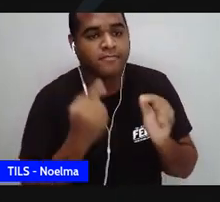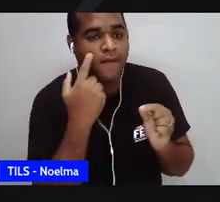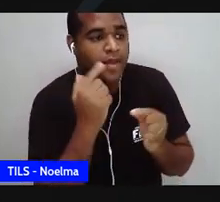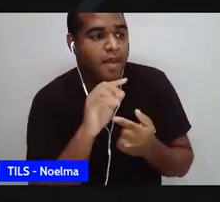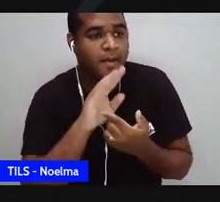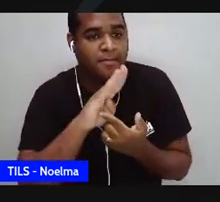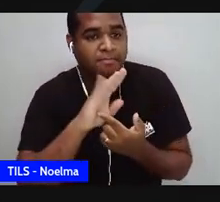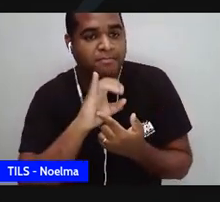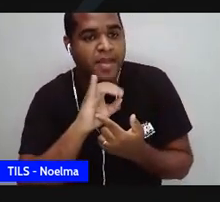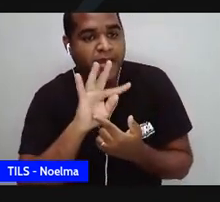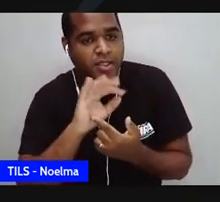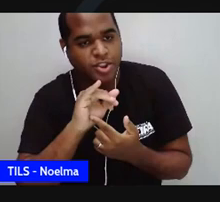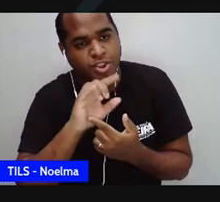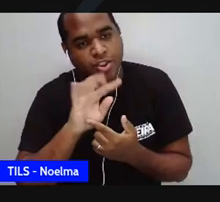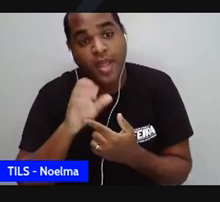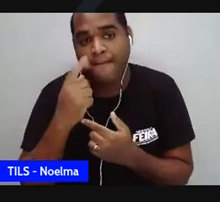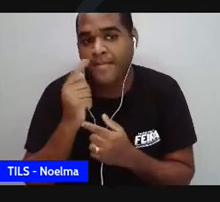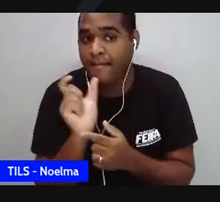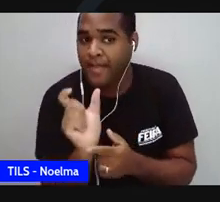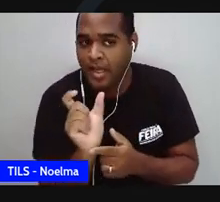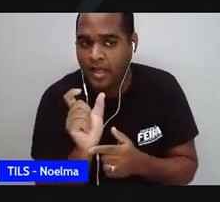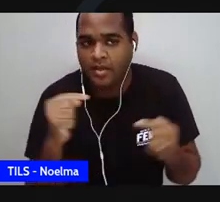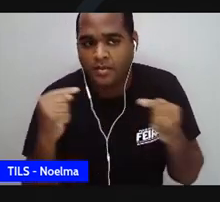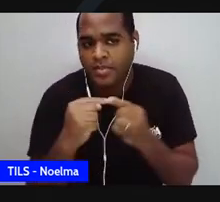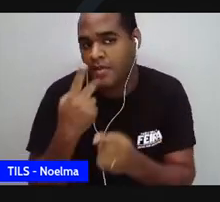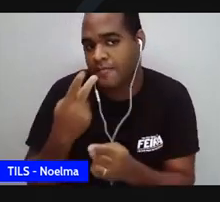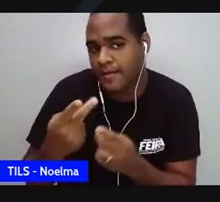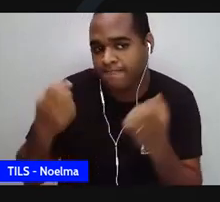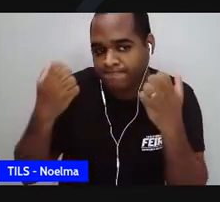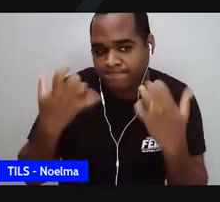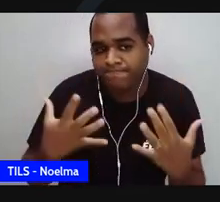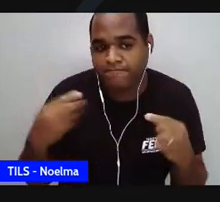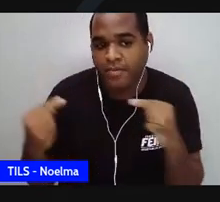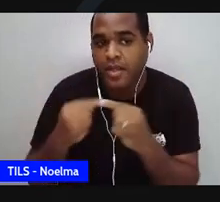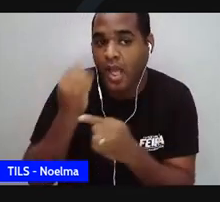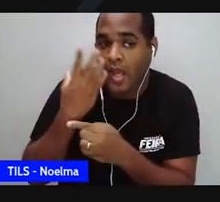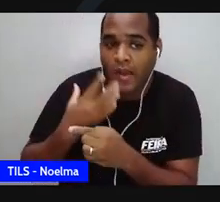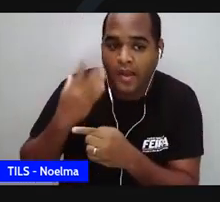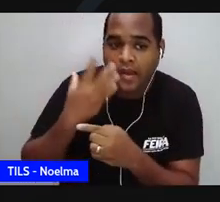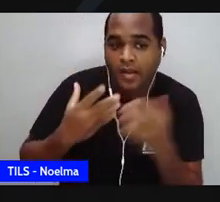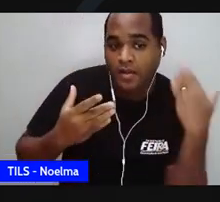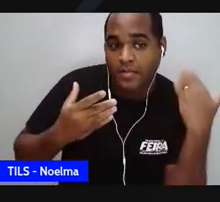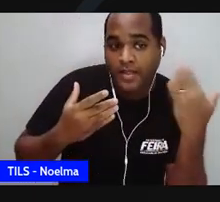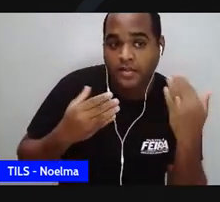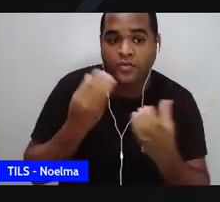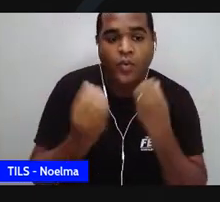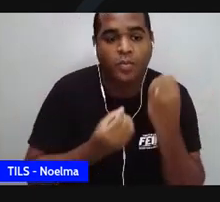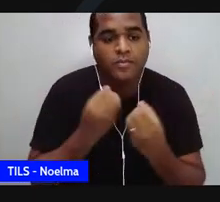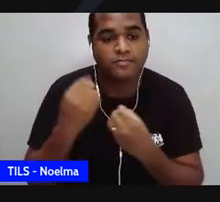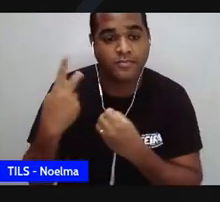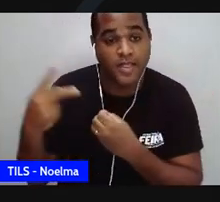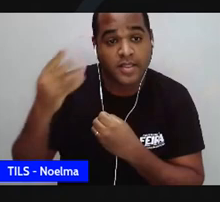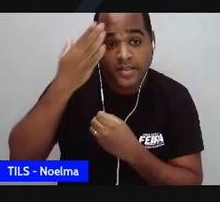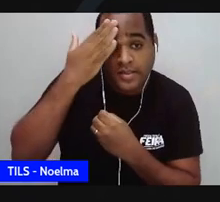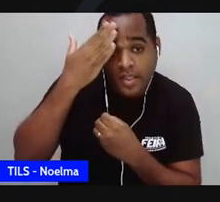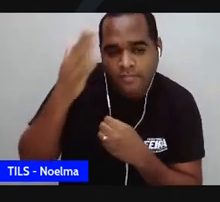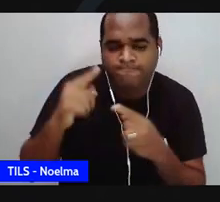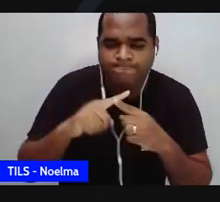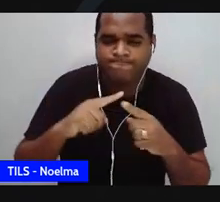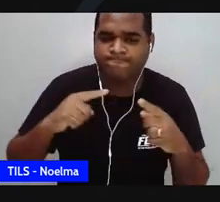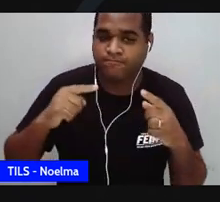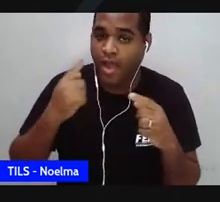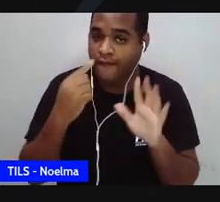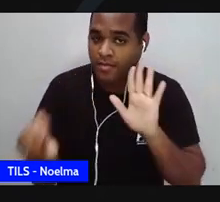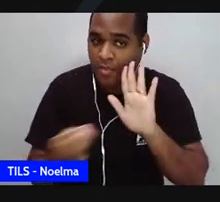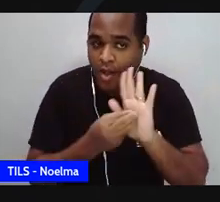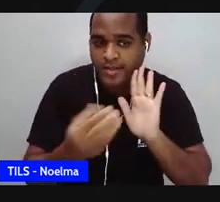Bitita foi um apelido do que deram a ela quando ela era criança. Então, ela revista nesse